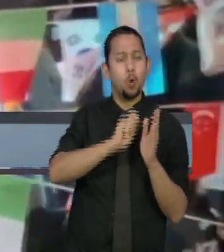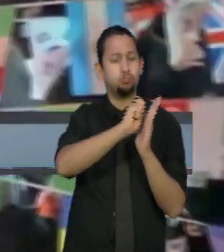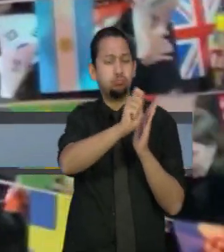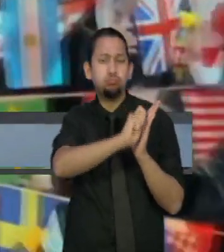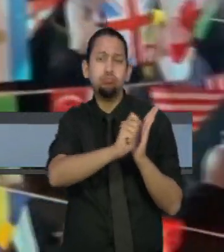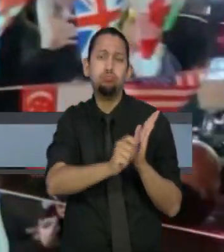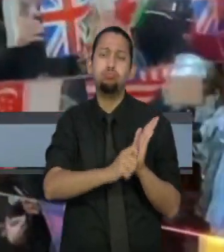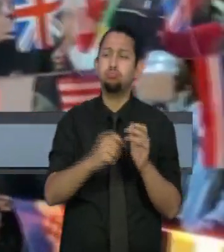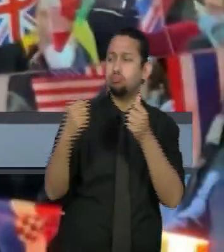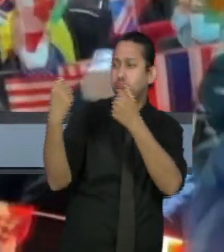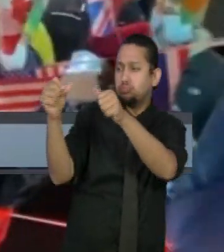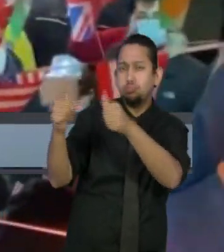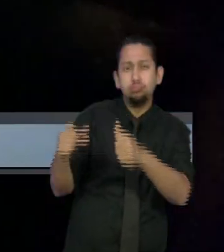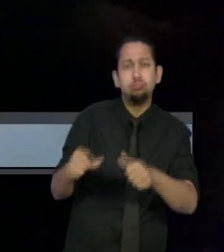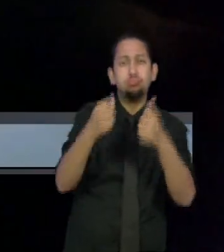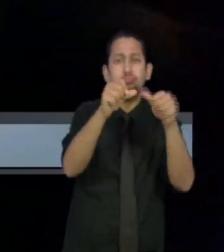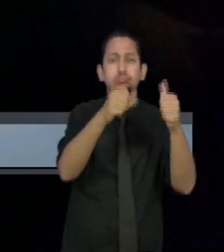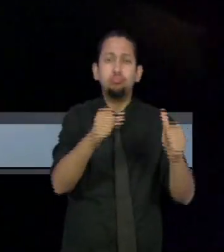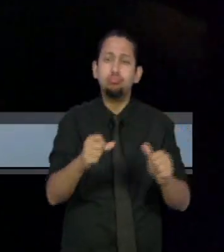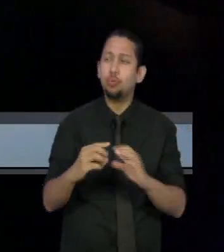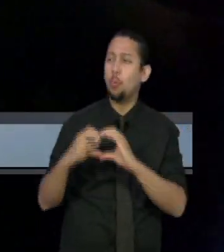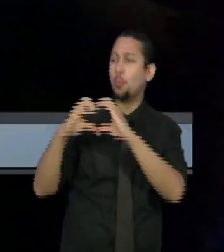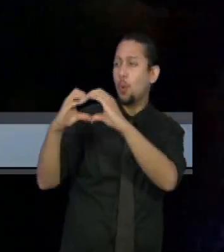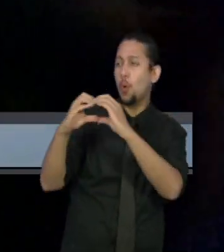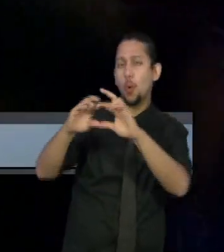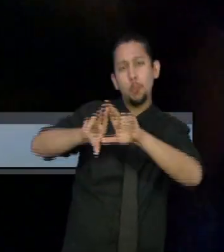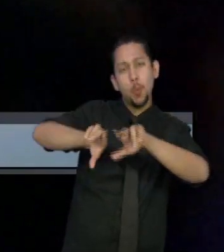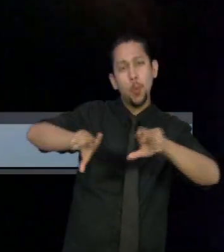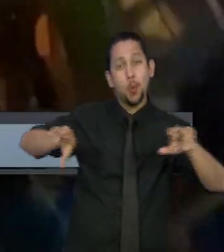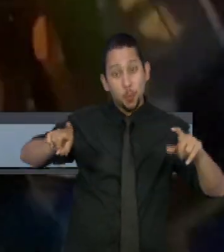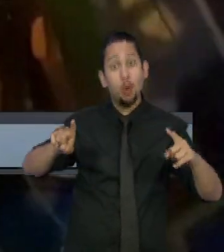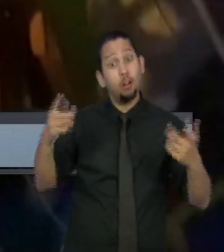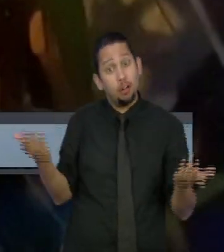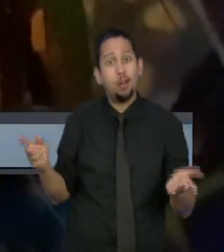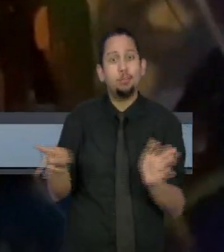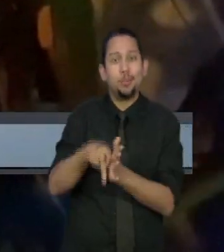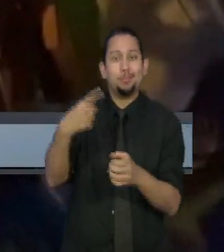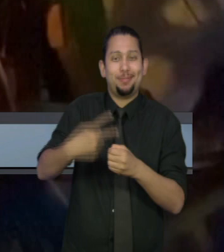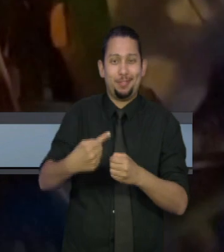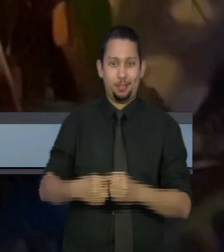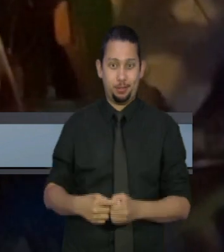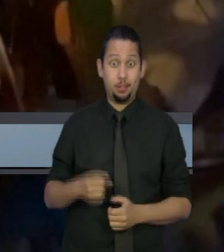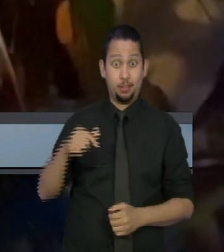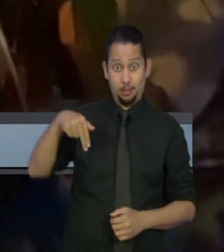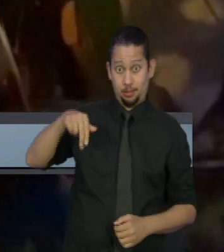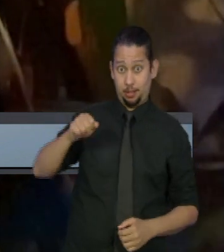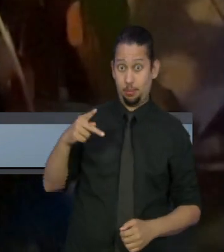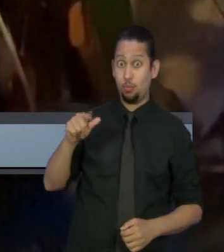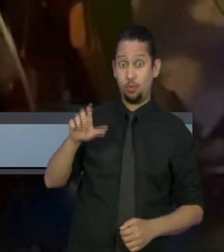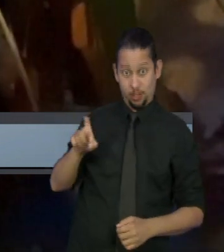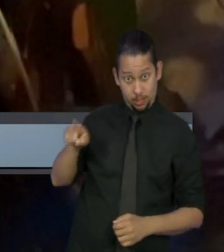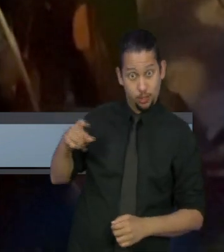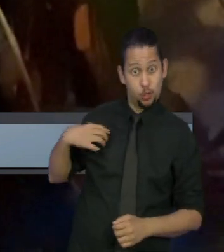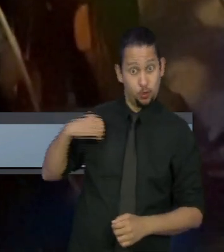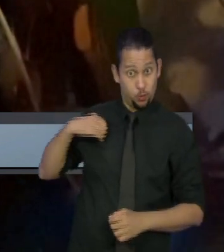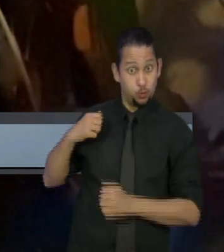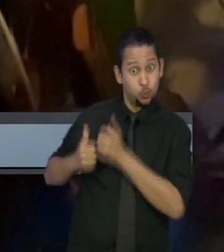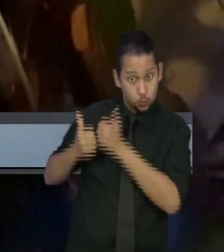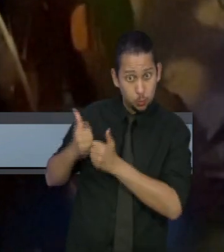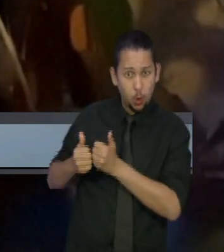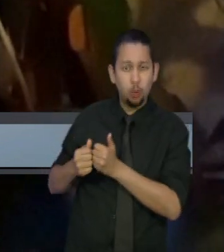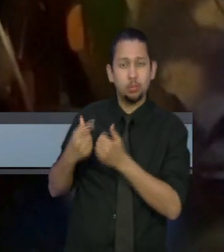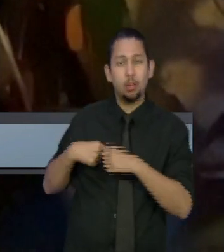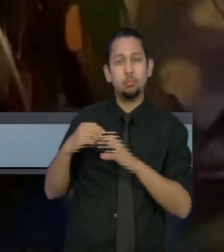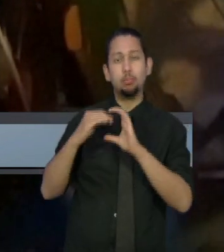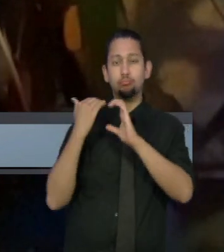vários santuários que fazem parte da paisagem e da história da cidade. O time do Napoli também publicou mensagem dando adeus ao